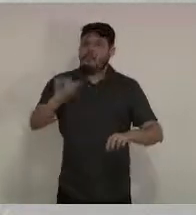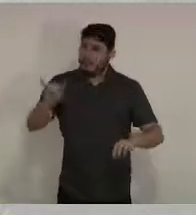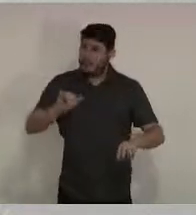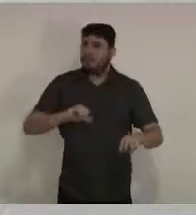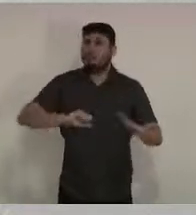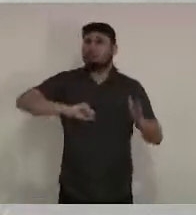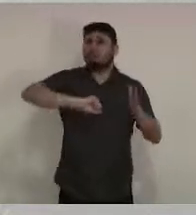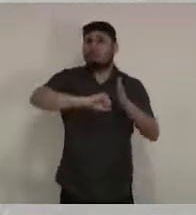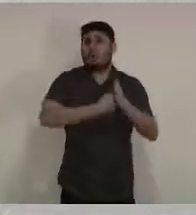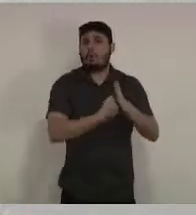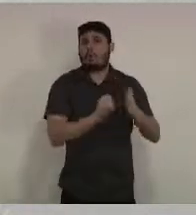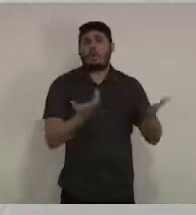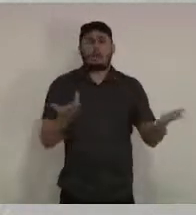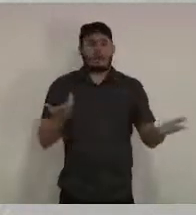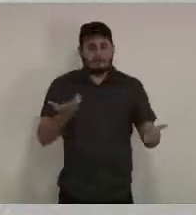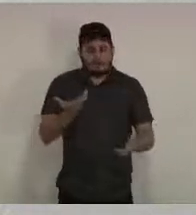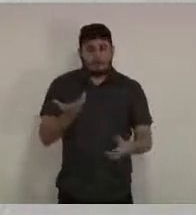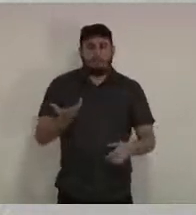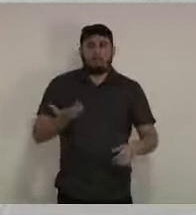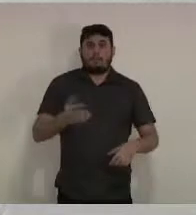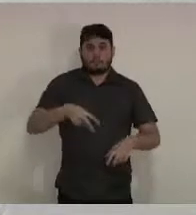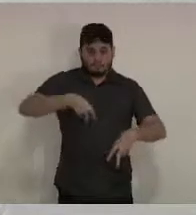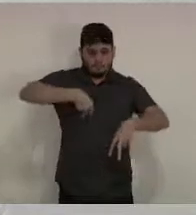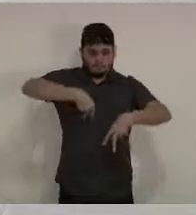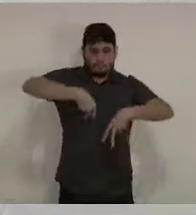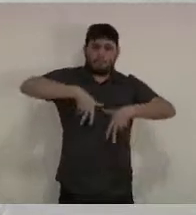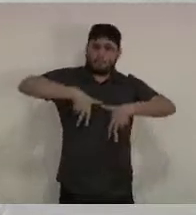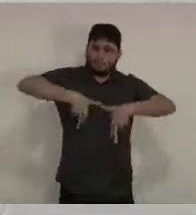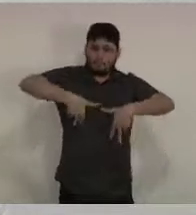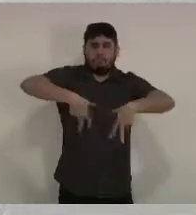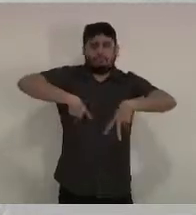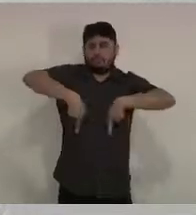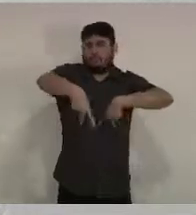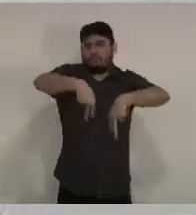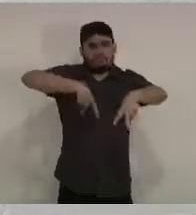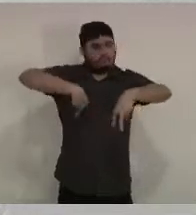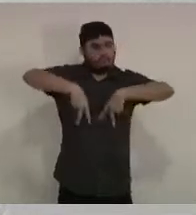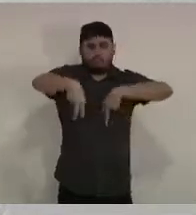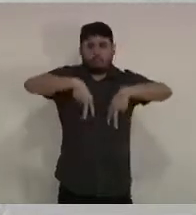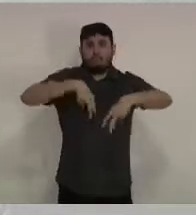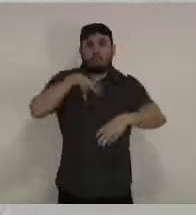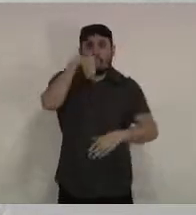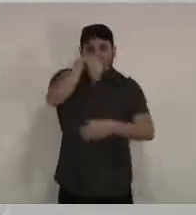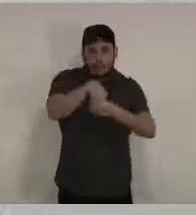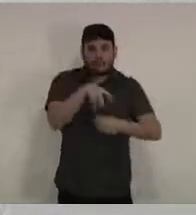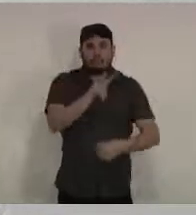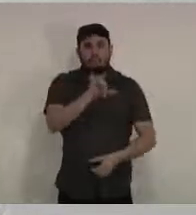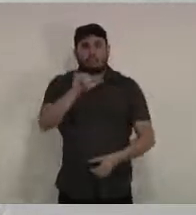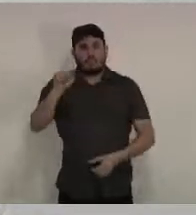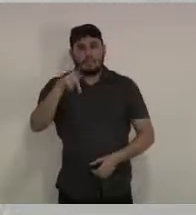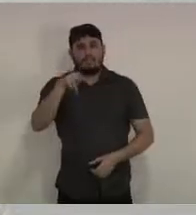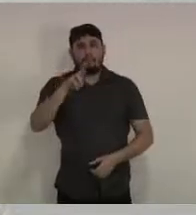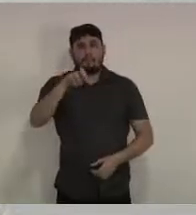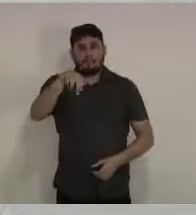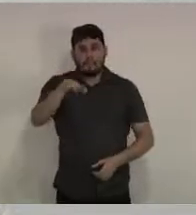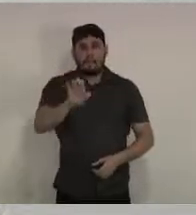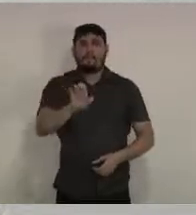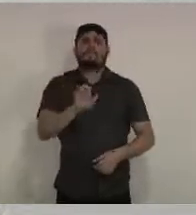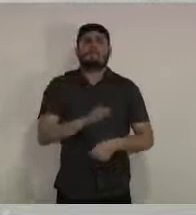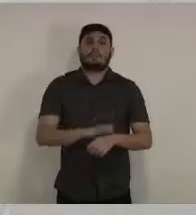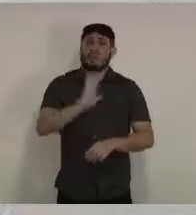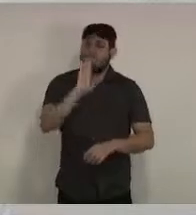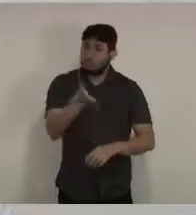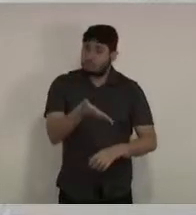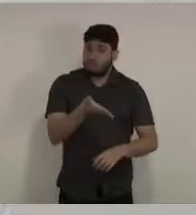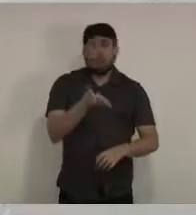adoção de barreiras físicas para impedir que as pessoas possam transitar nela. A gente já fechou praças como a João Cabeludo, a Rua